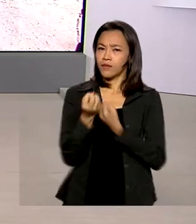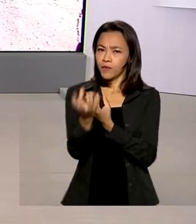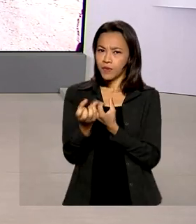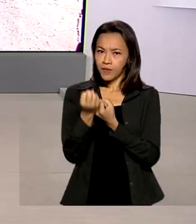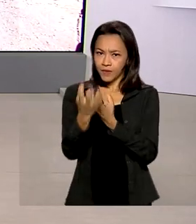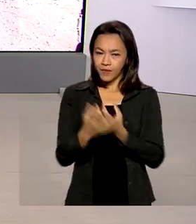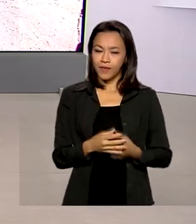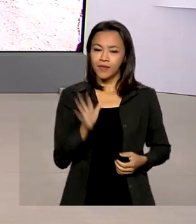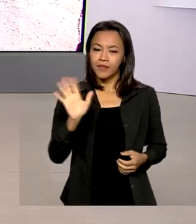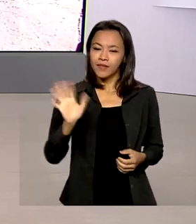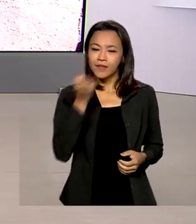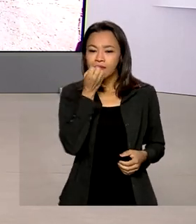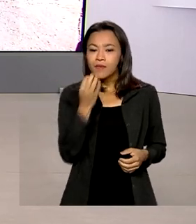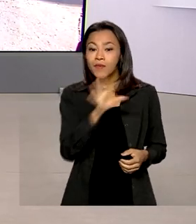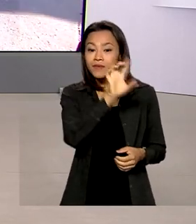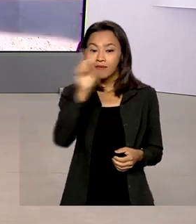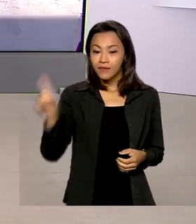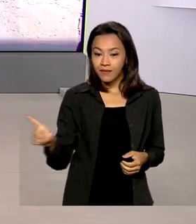Glauco, bom dia pra você.